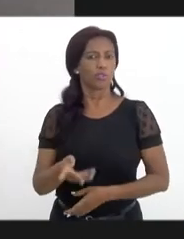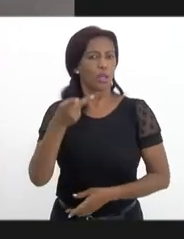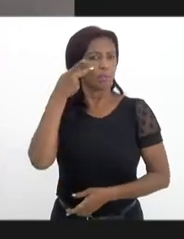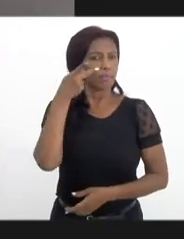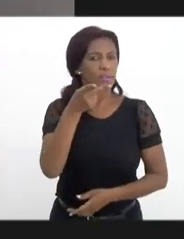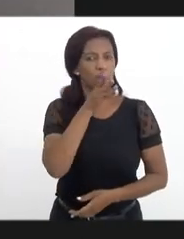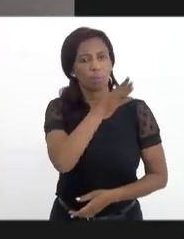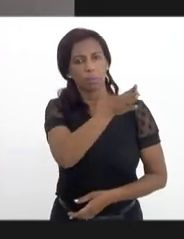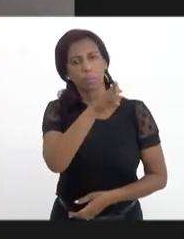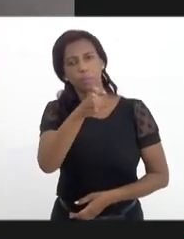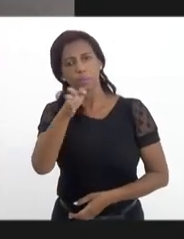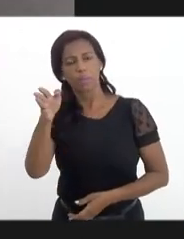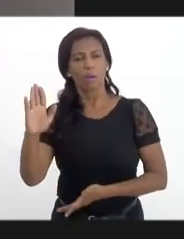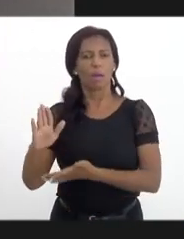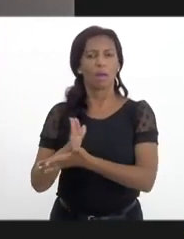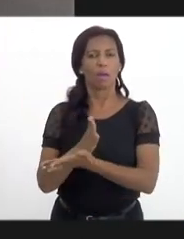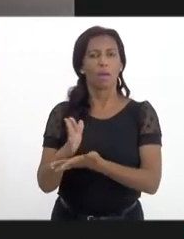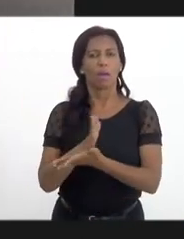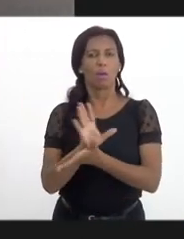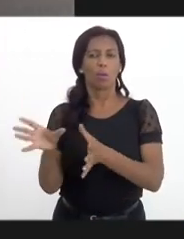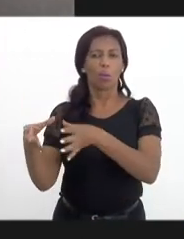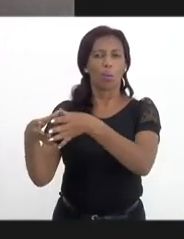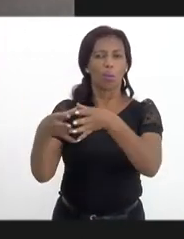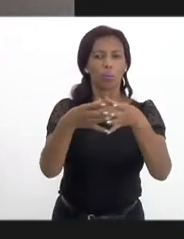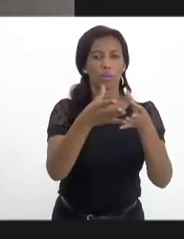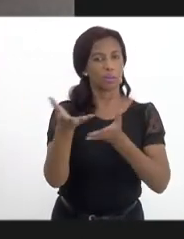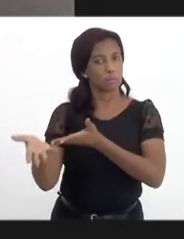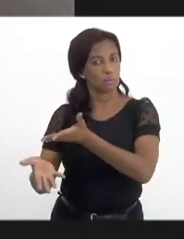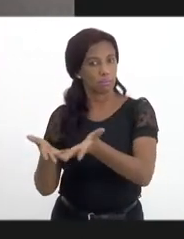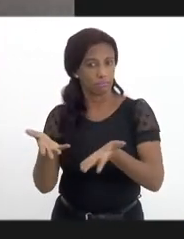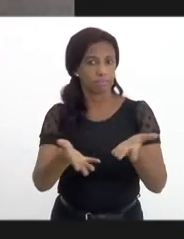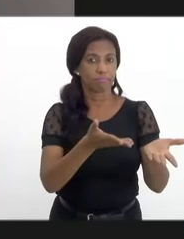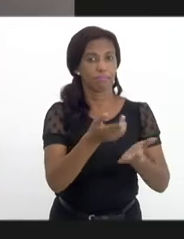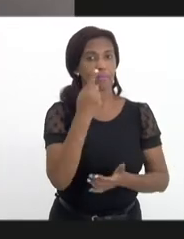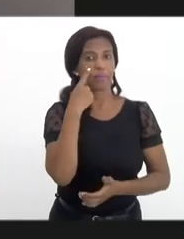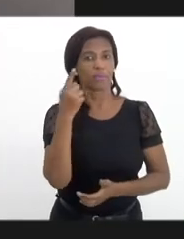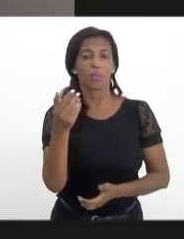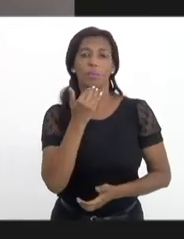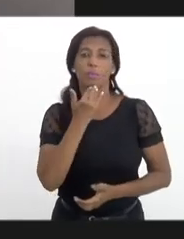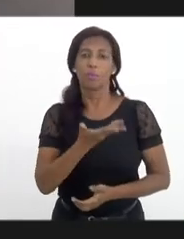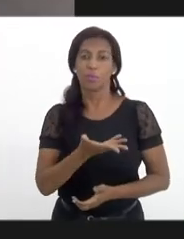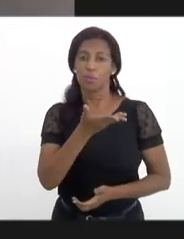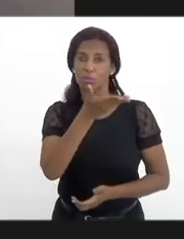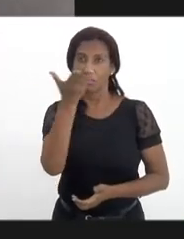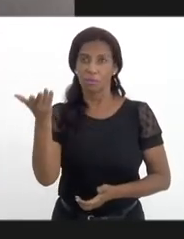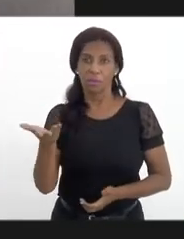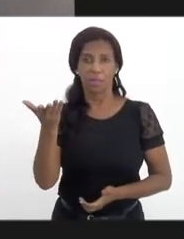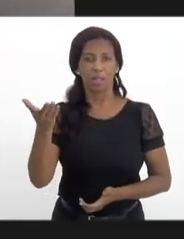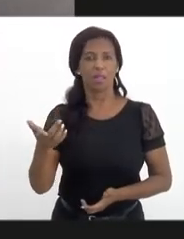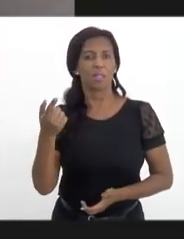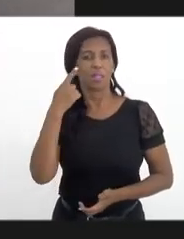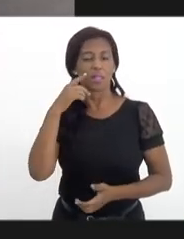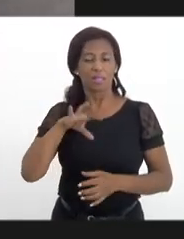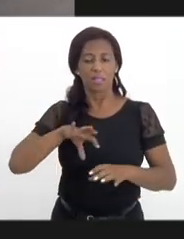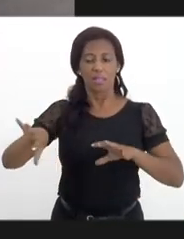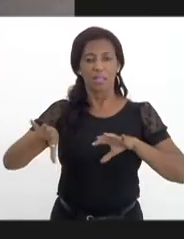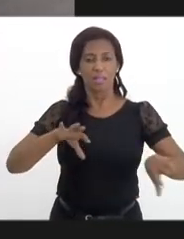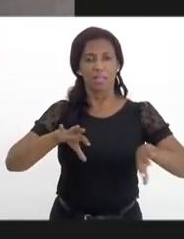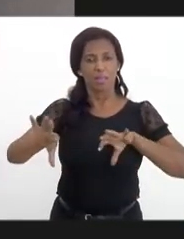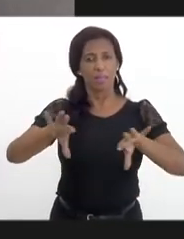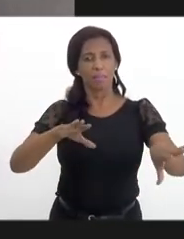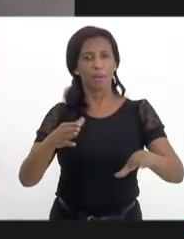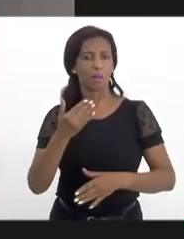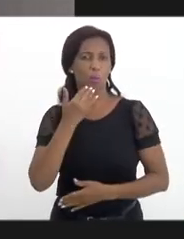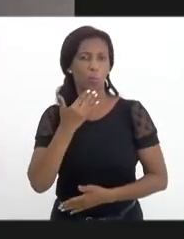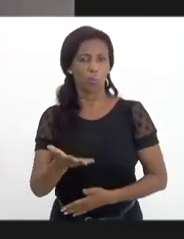visitando algumas comunidades terapêuticas, atendendo ao pedido delas, e vendo, separando algumas demandas, que no